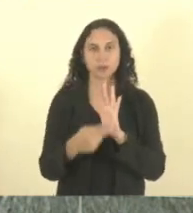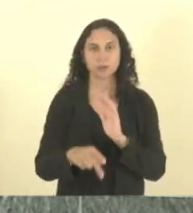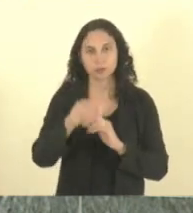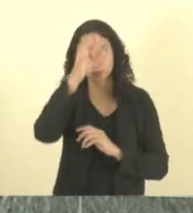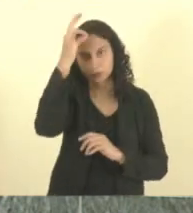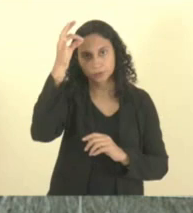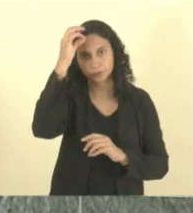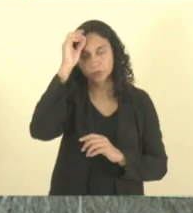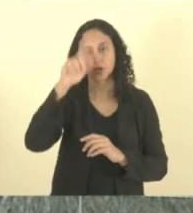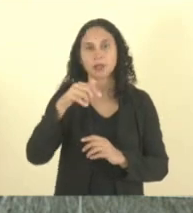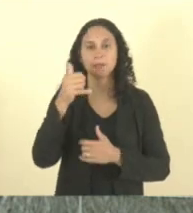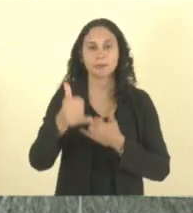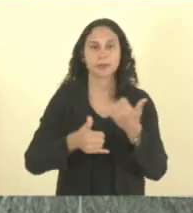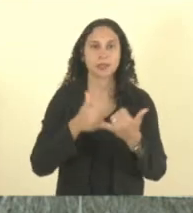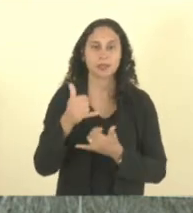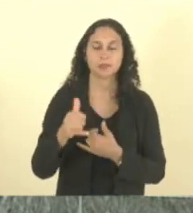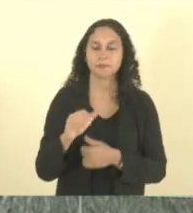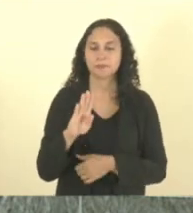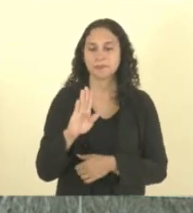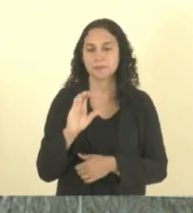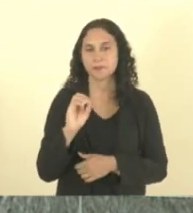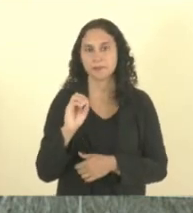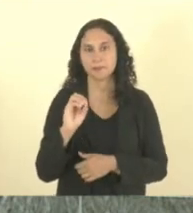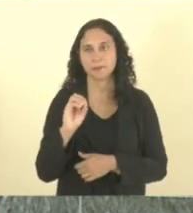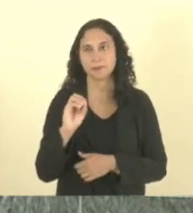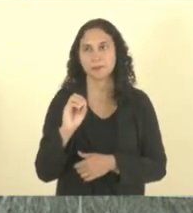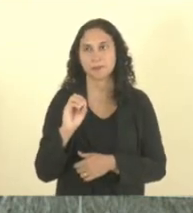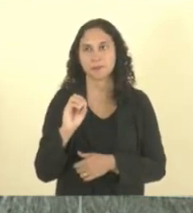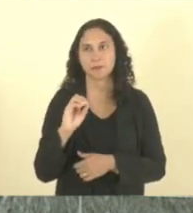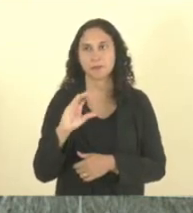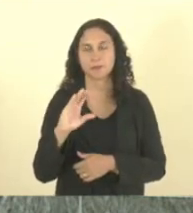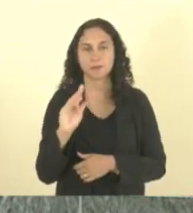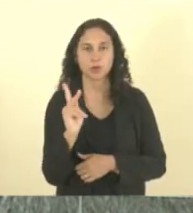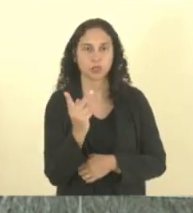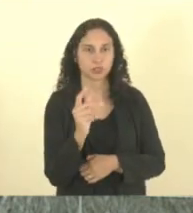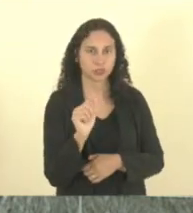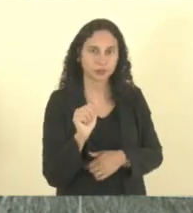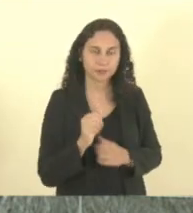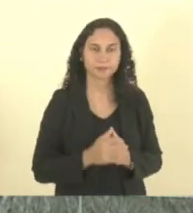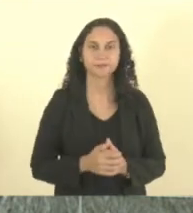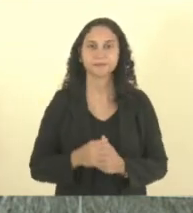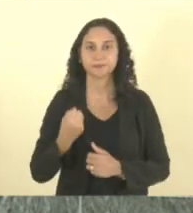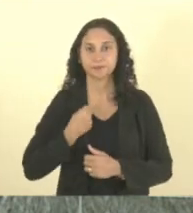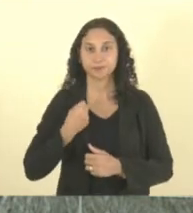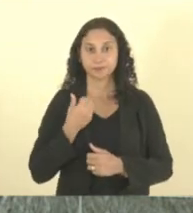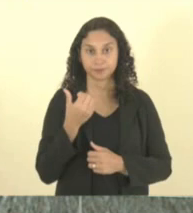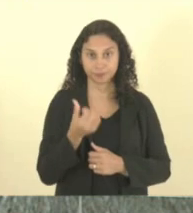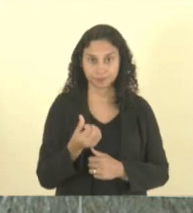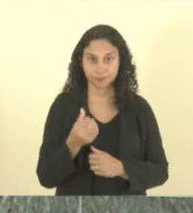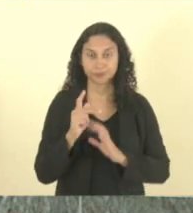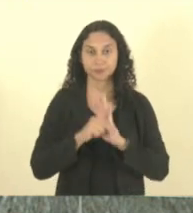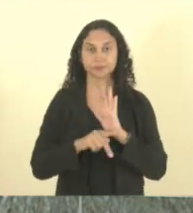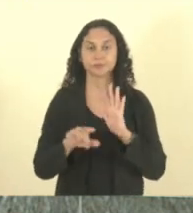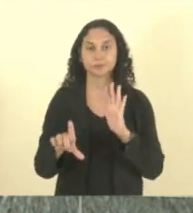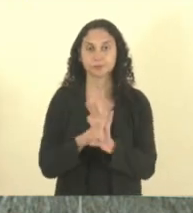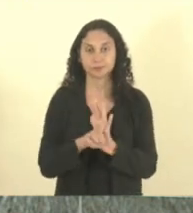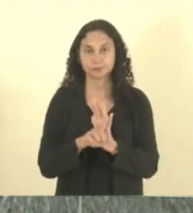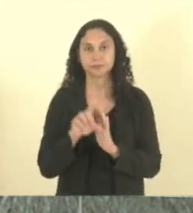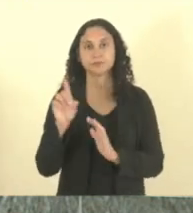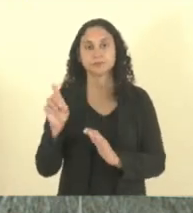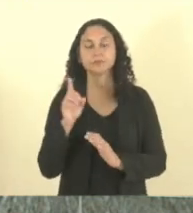de bocha. Estou encaminhando a relatoria para o deputado Scaramuça. Item 6, Proédio de Lei da deputada Camila Valadão,